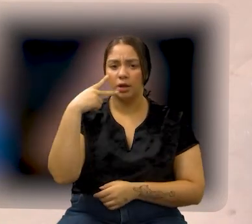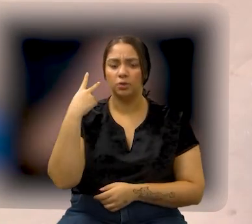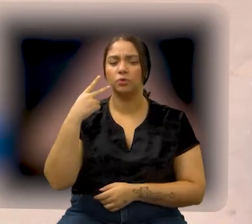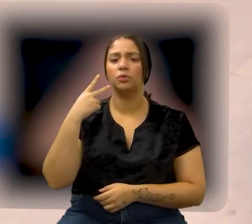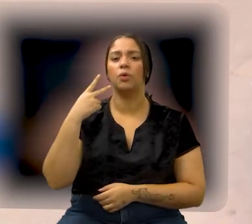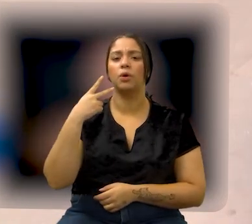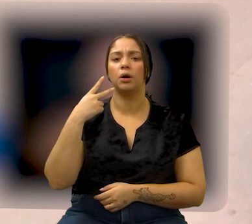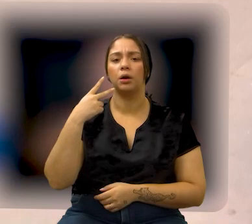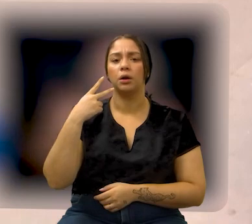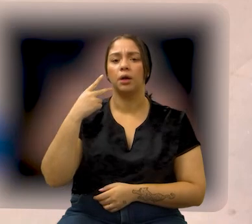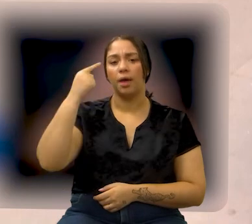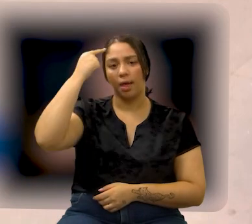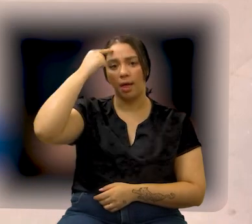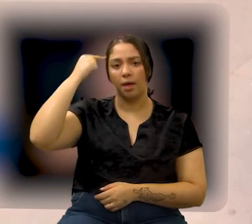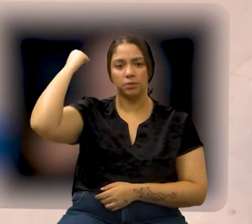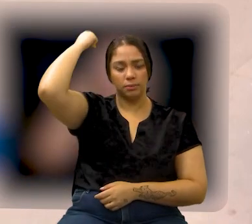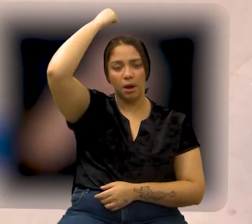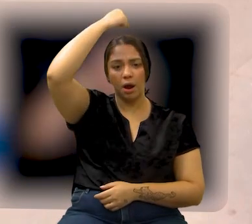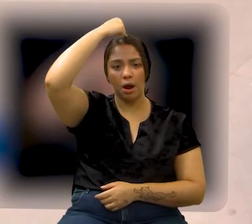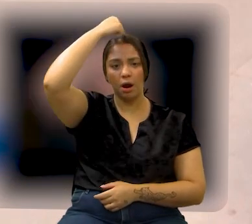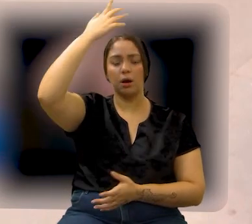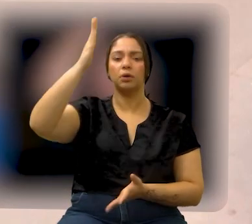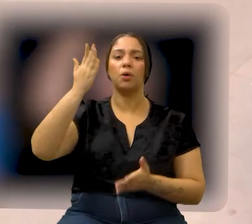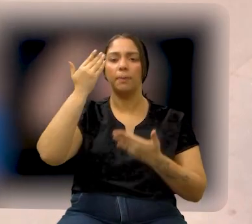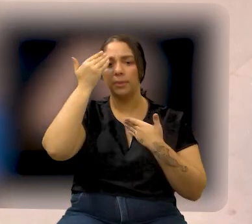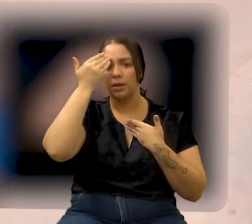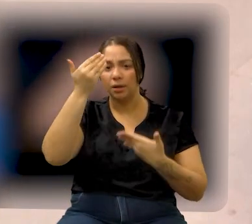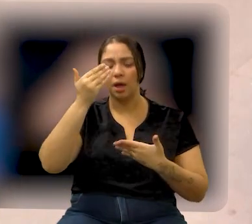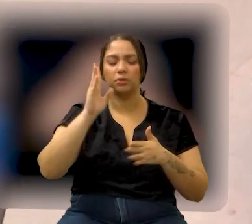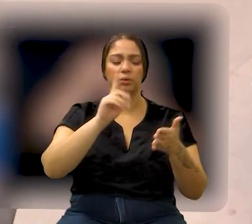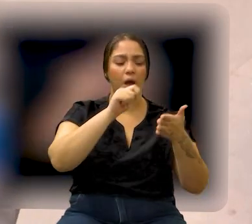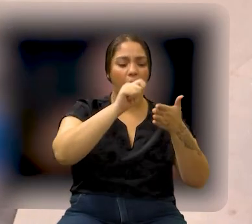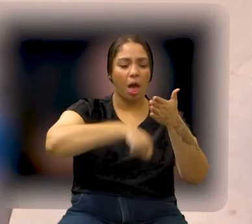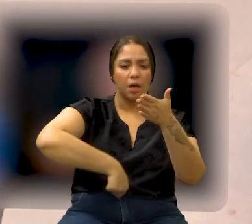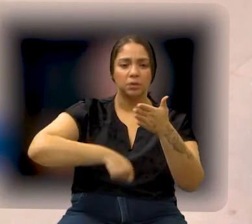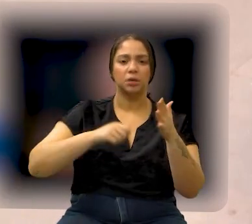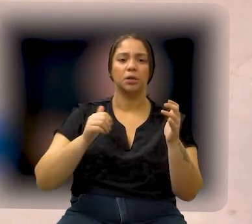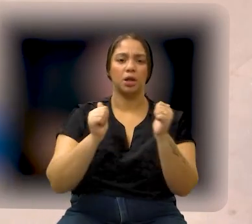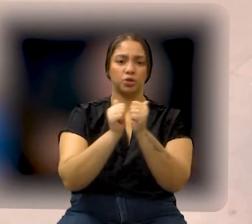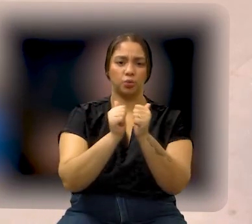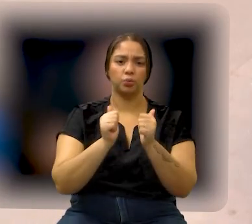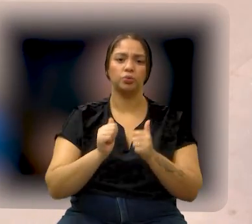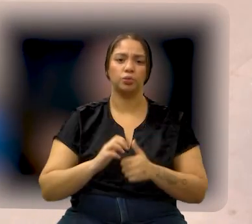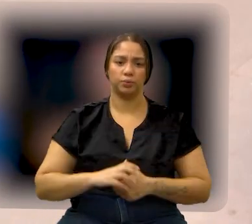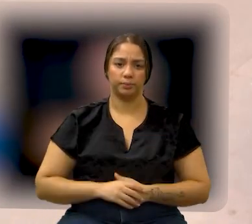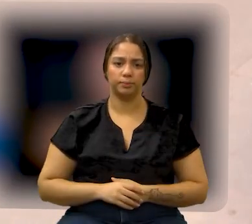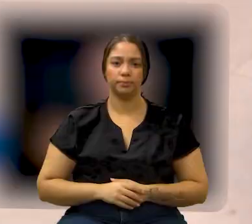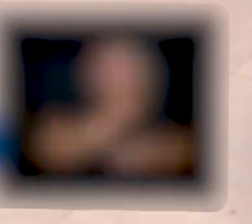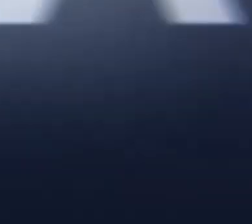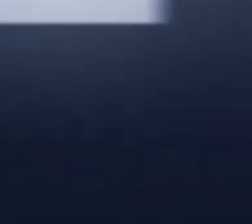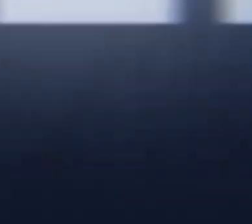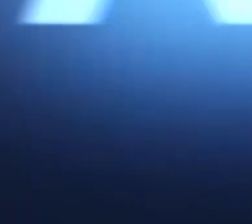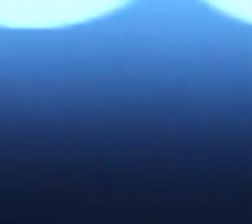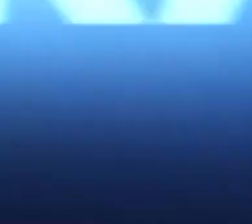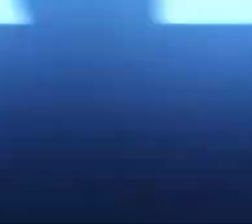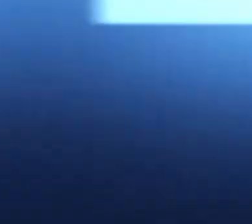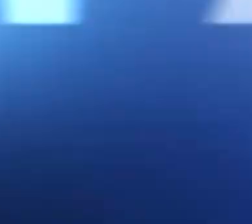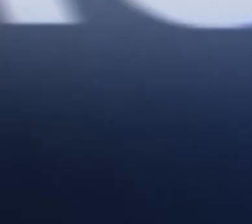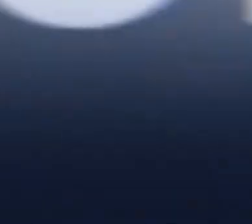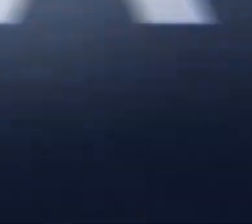vereador Paulo Gaspar. Obrigado por podermos assinar junto. Juntos.